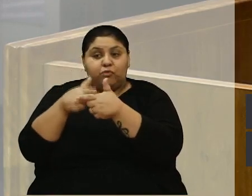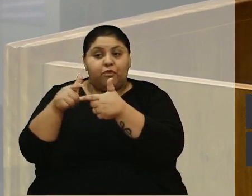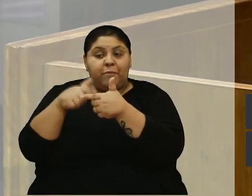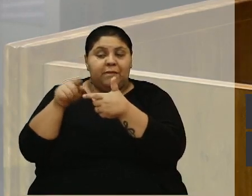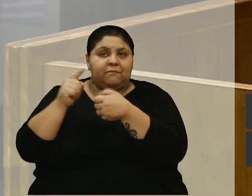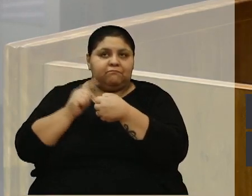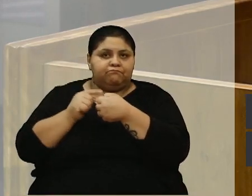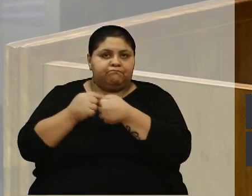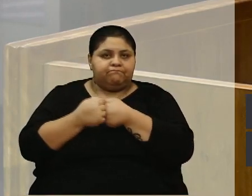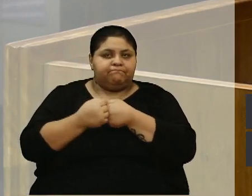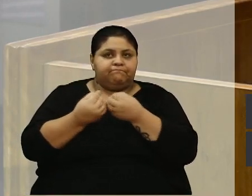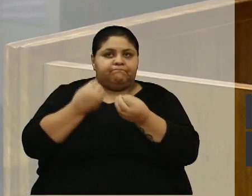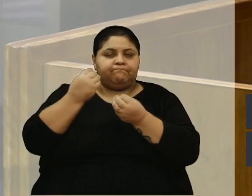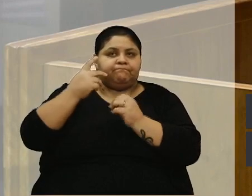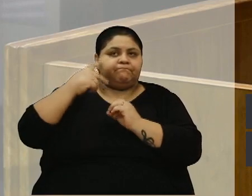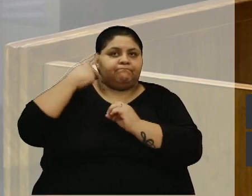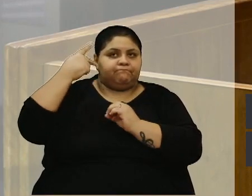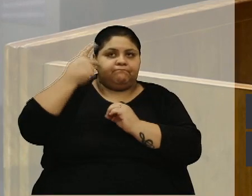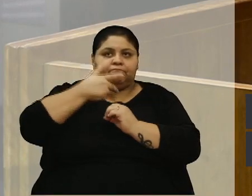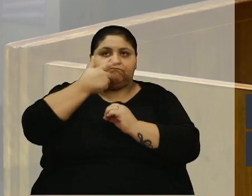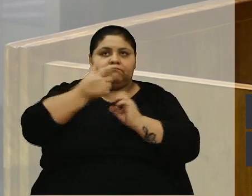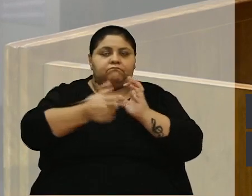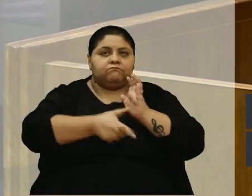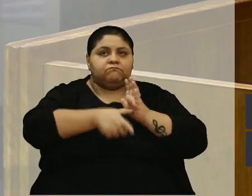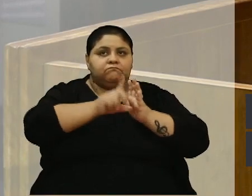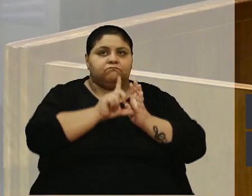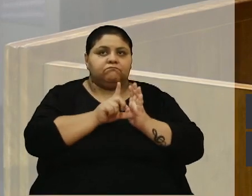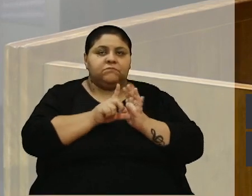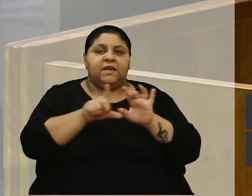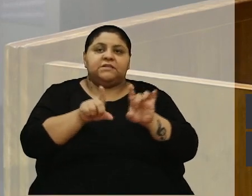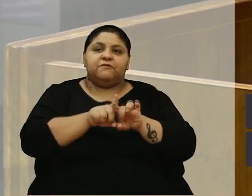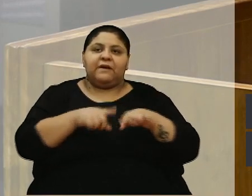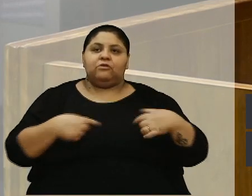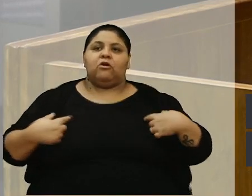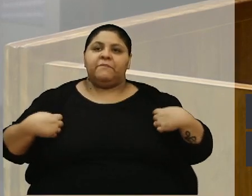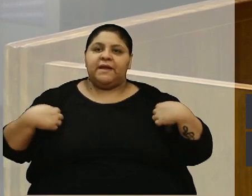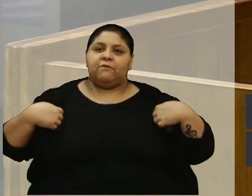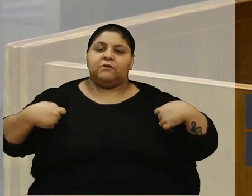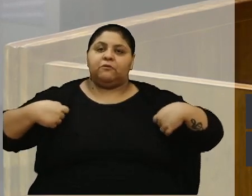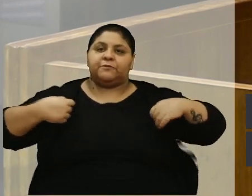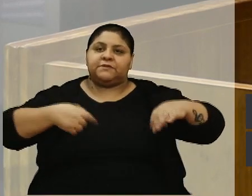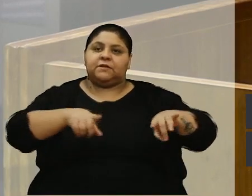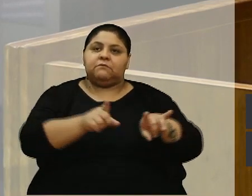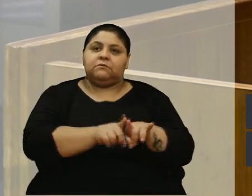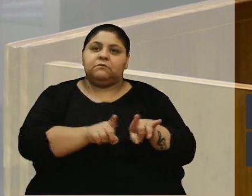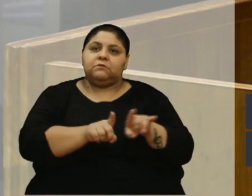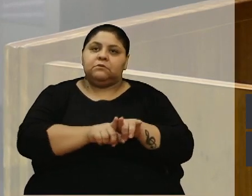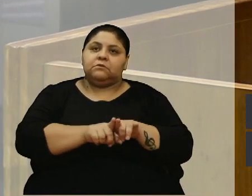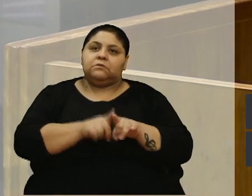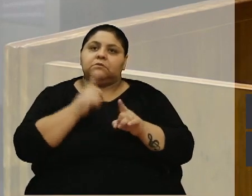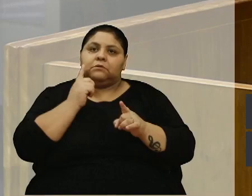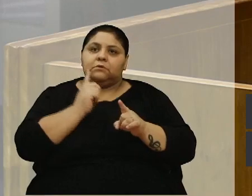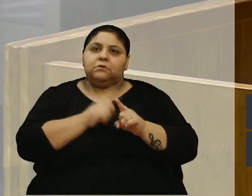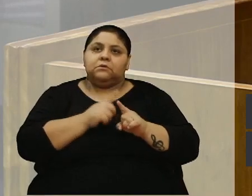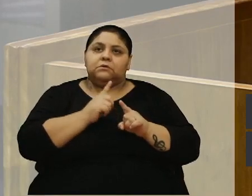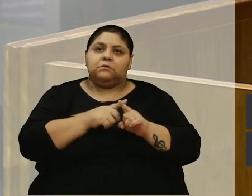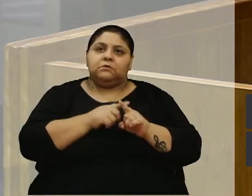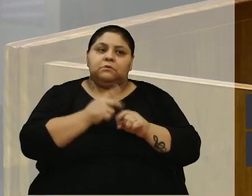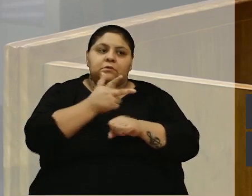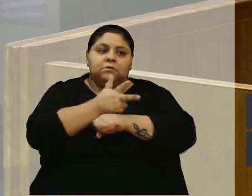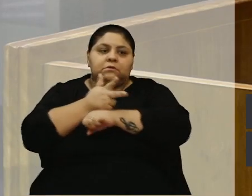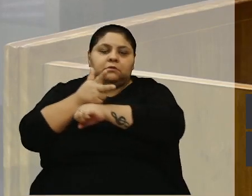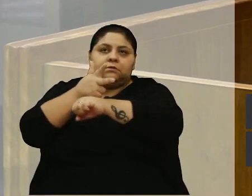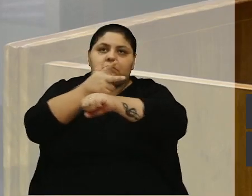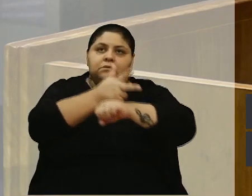Assim como o vereador que me antecedeu, eu também estive lá, porque esse vídeo, esse